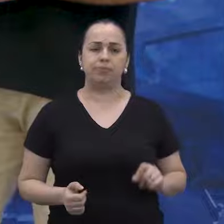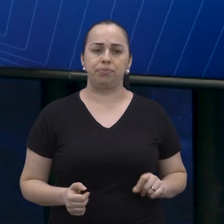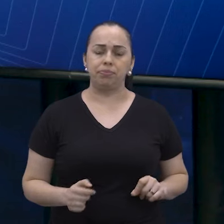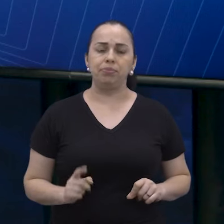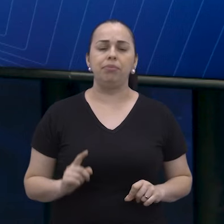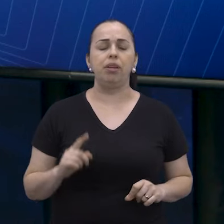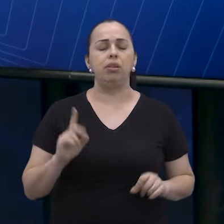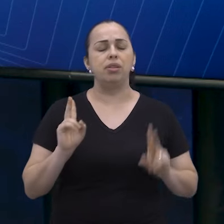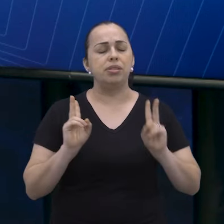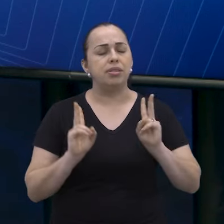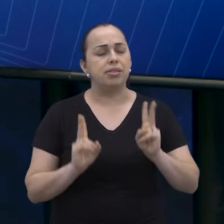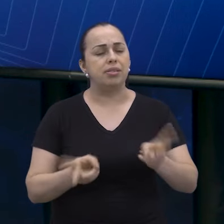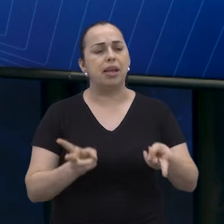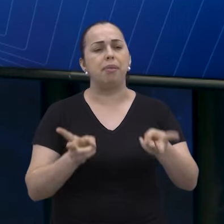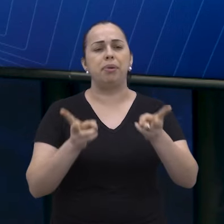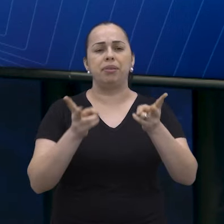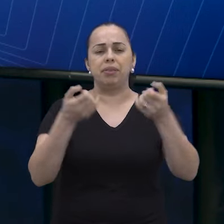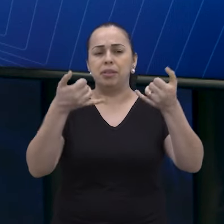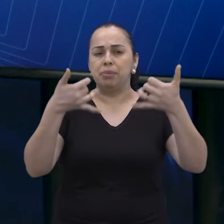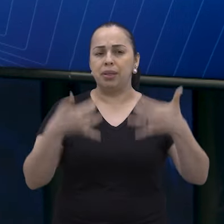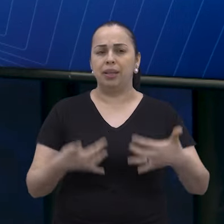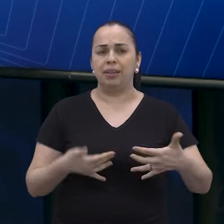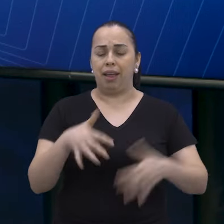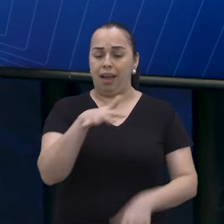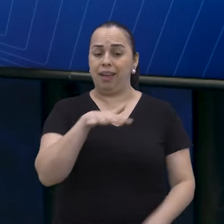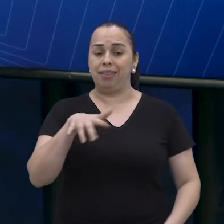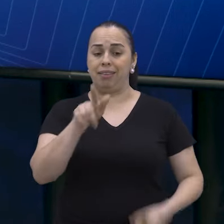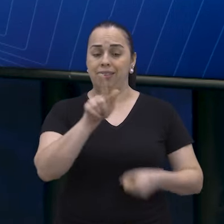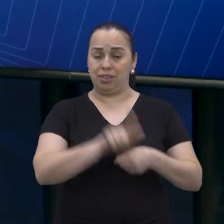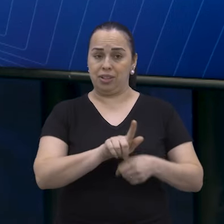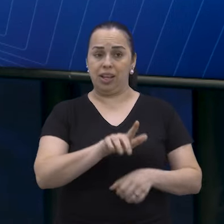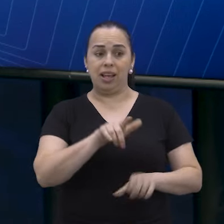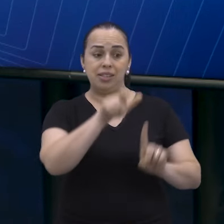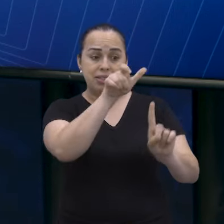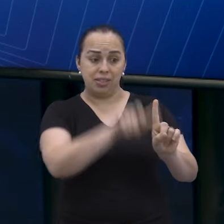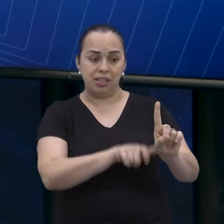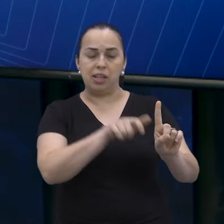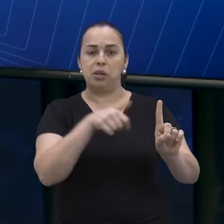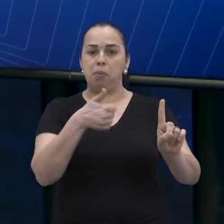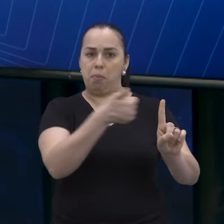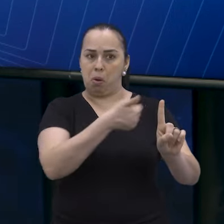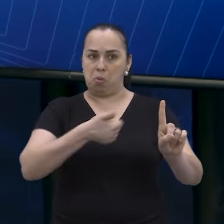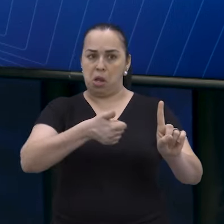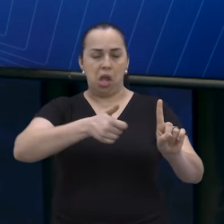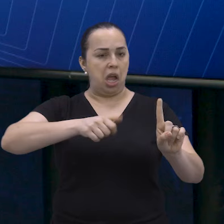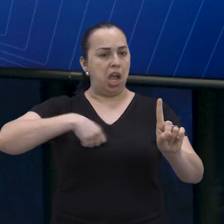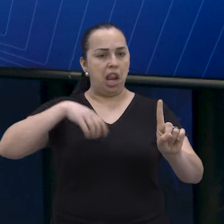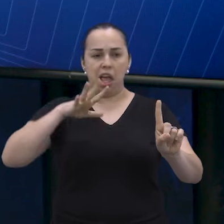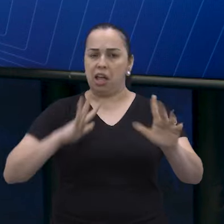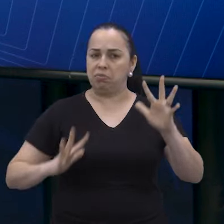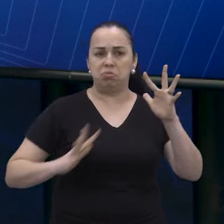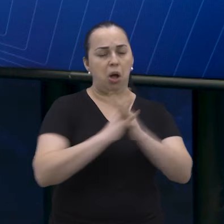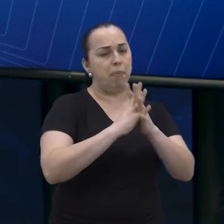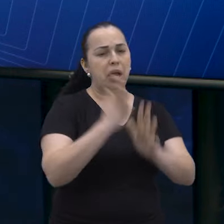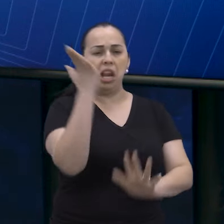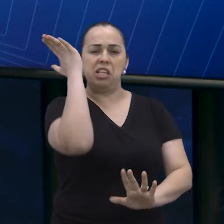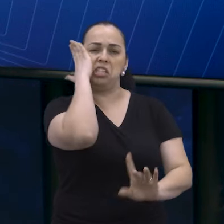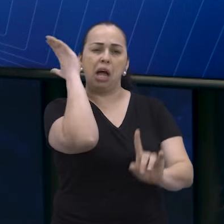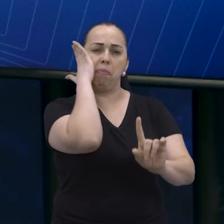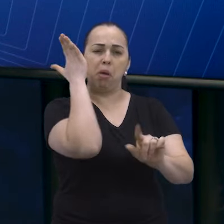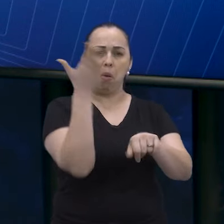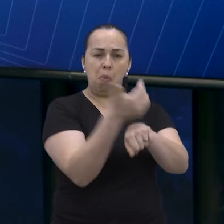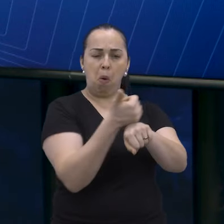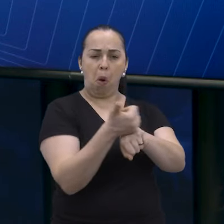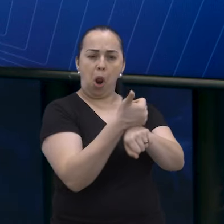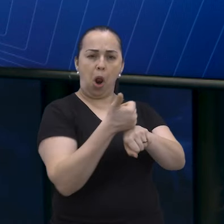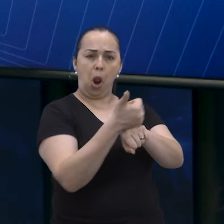Excelente, Paulo. A gente costuma muito dizer, né, dentro da área da gestão, que às vezes a gente tem um profissional que ele domina aí as hard skills, né? Que são as skills que a